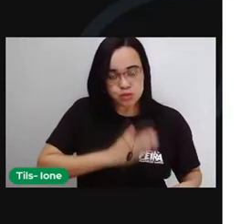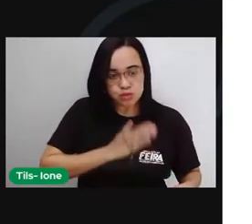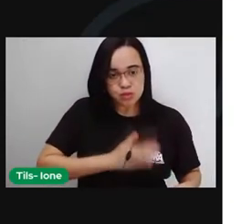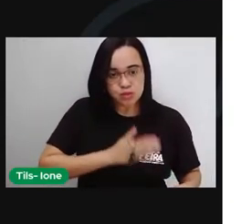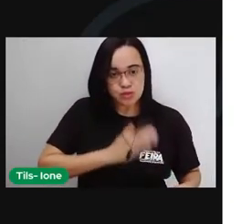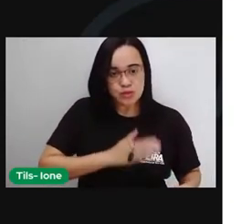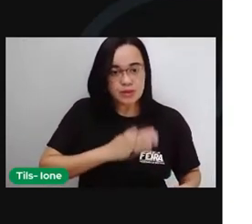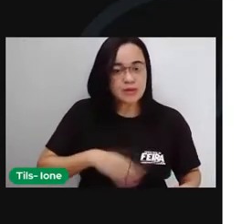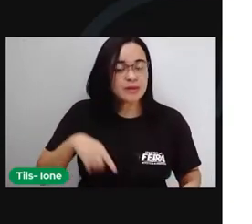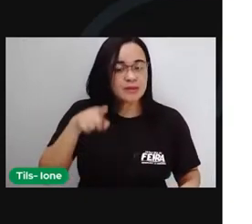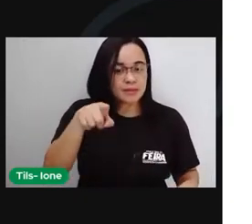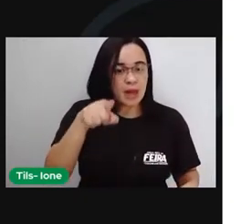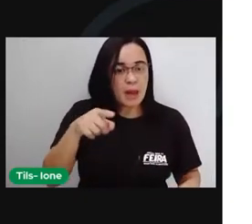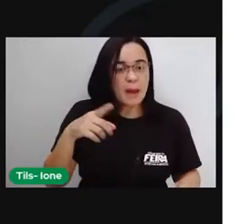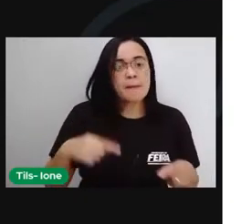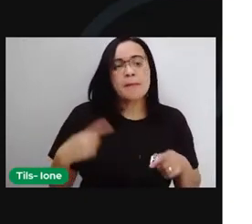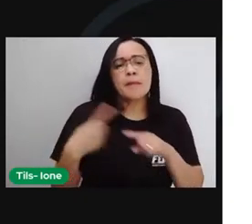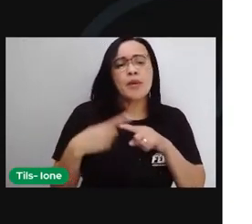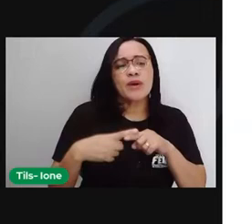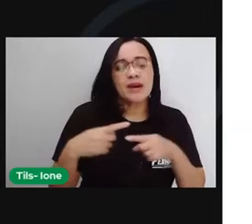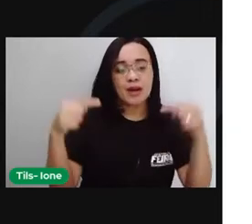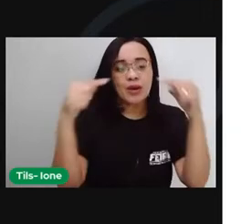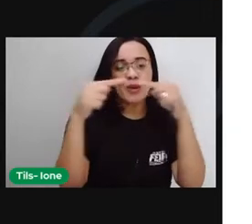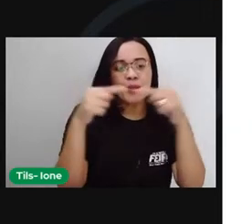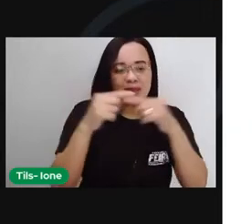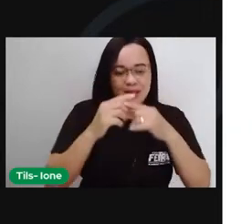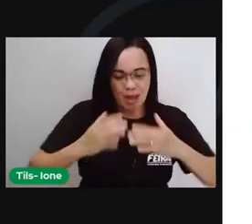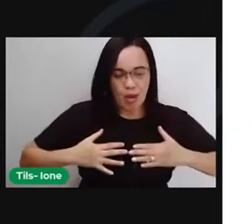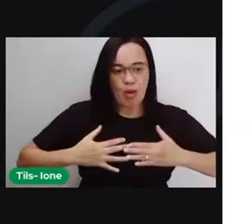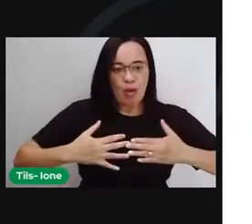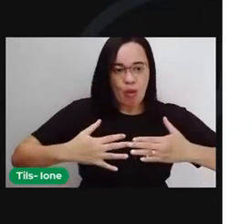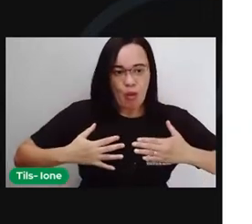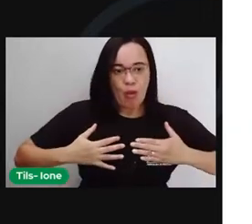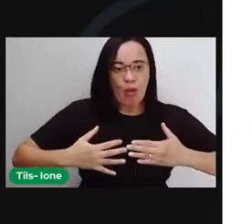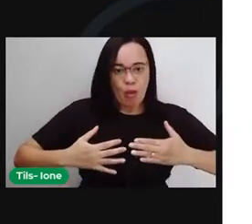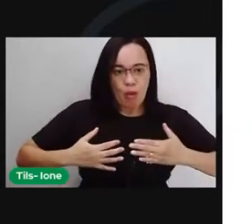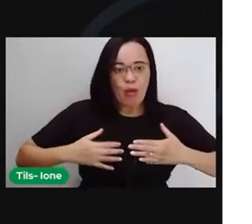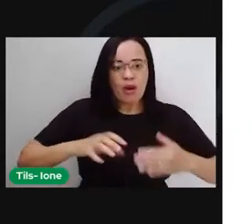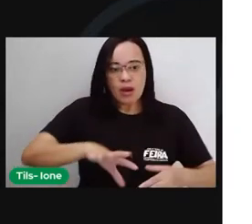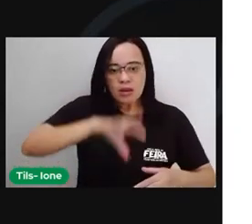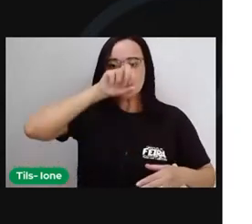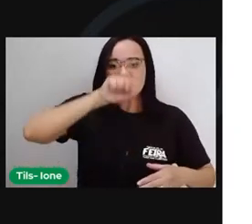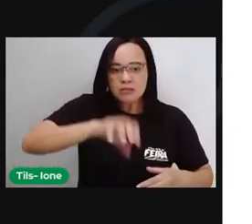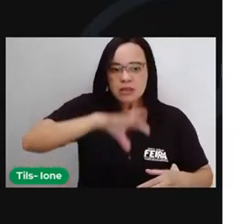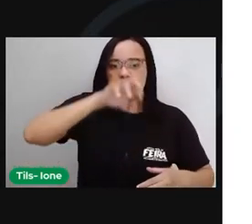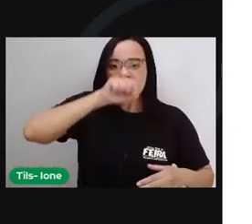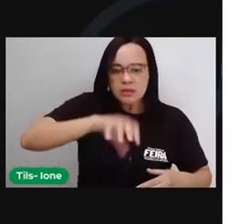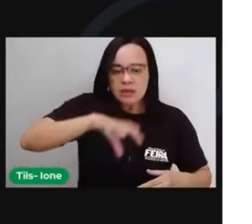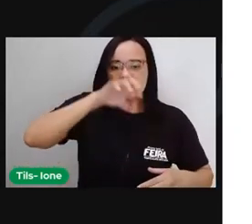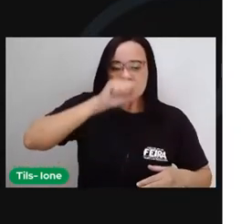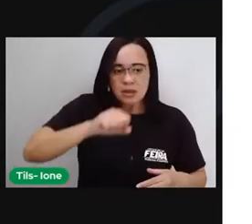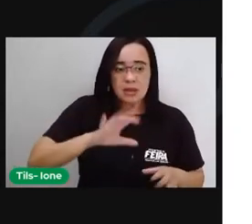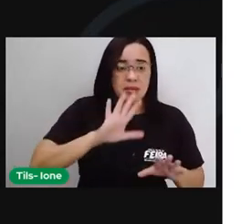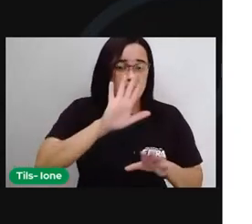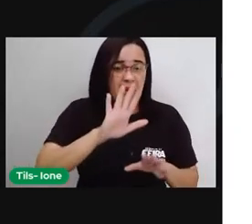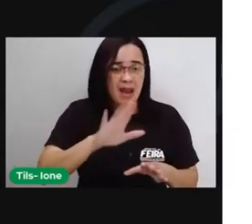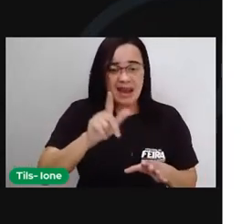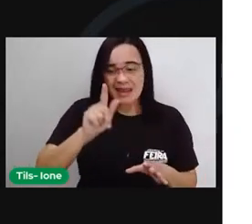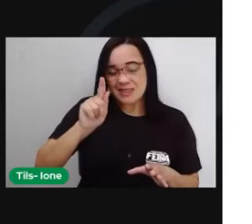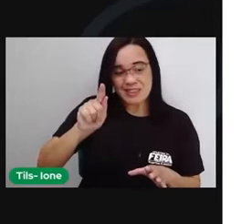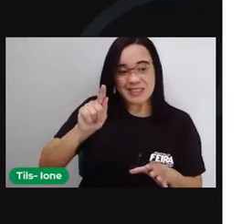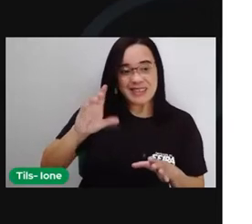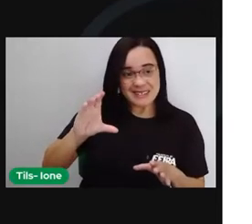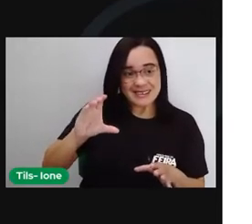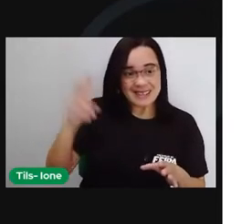artéria pulmonar. Quando o sangue vai para os pulmões, ele tem muito gás carbônico, por isso